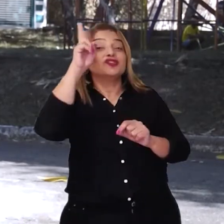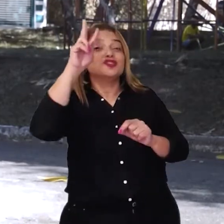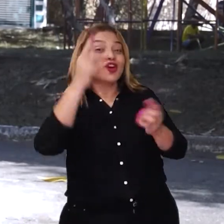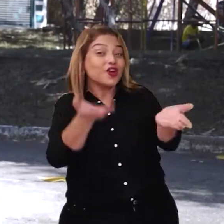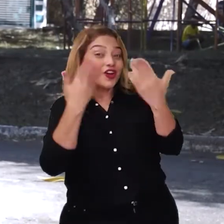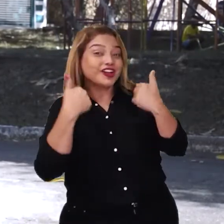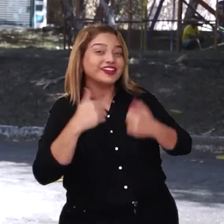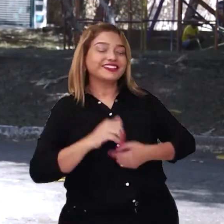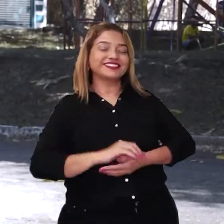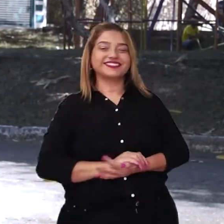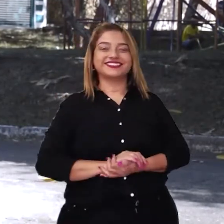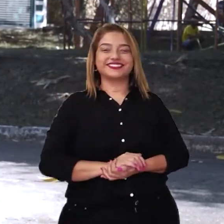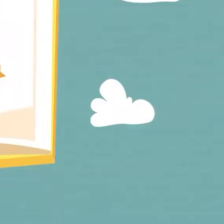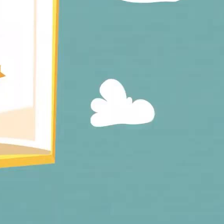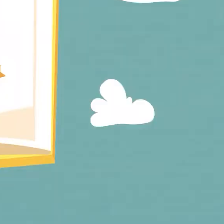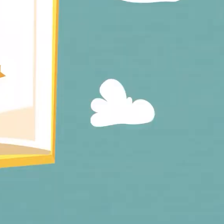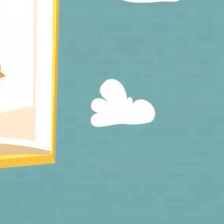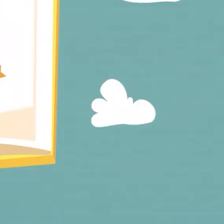cadê a história?